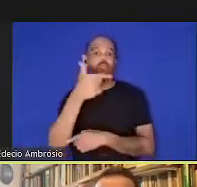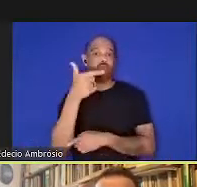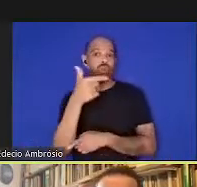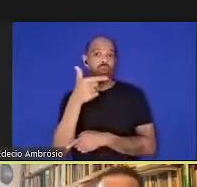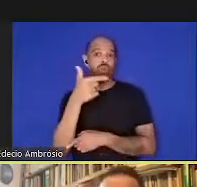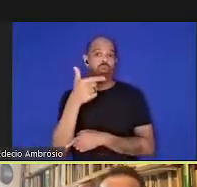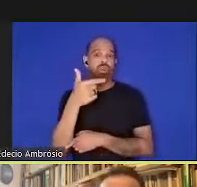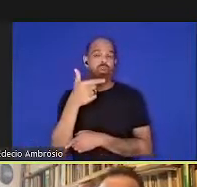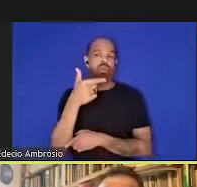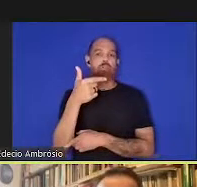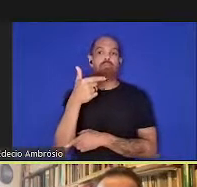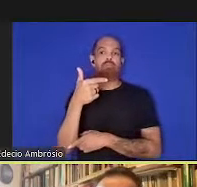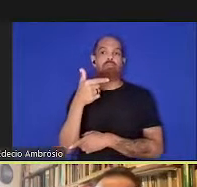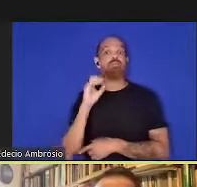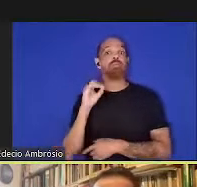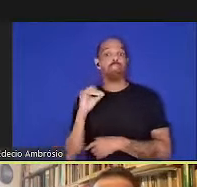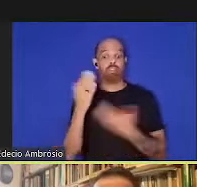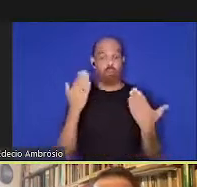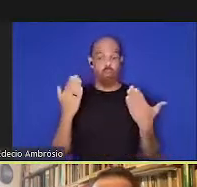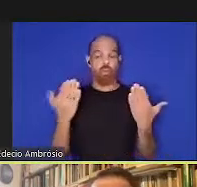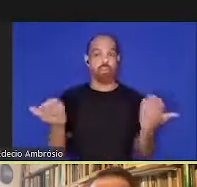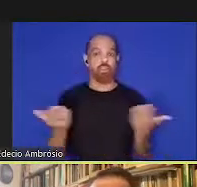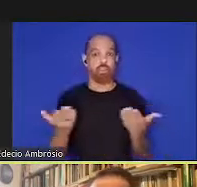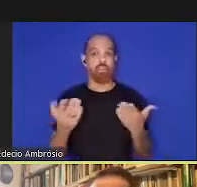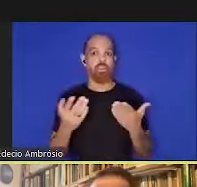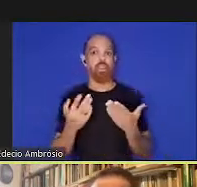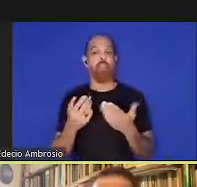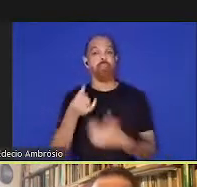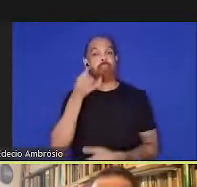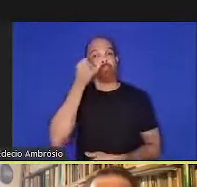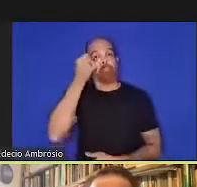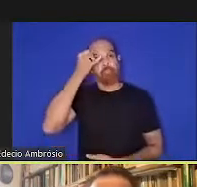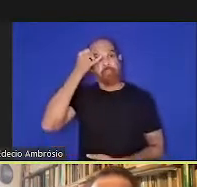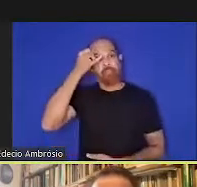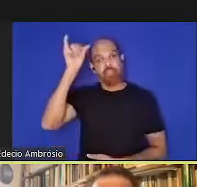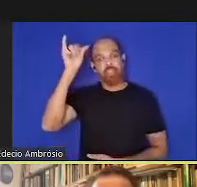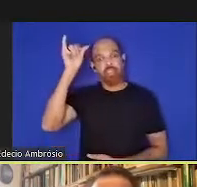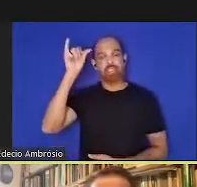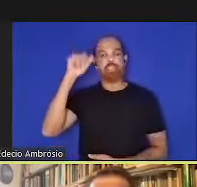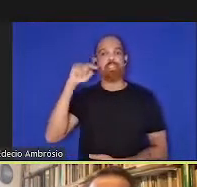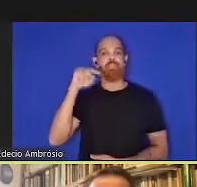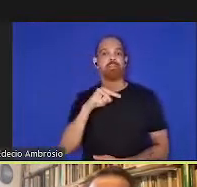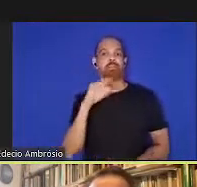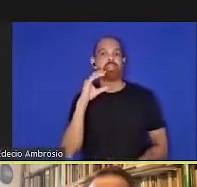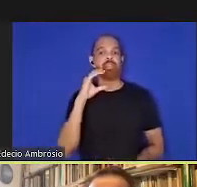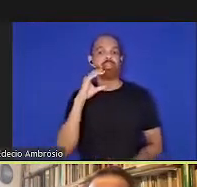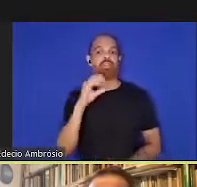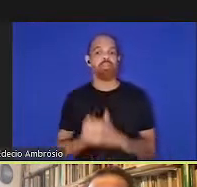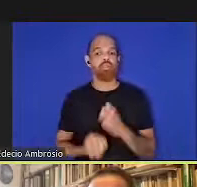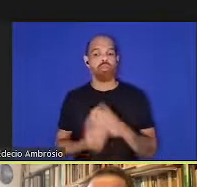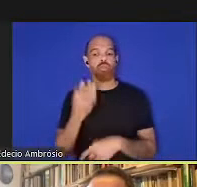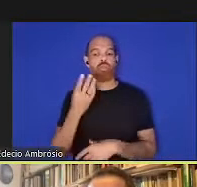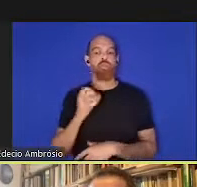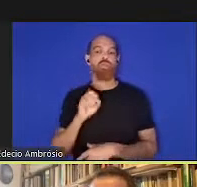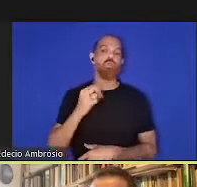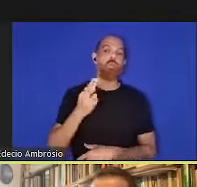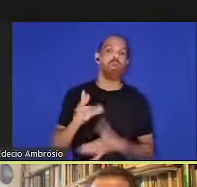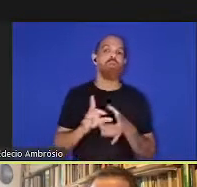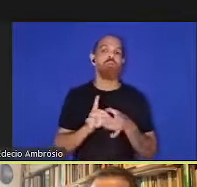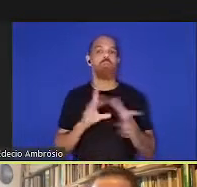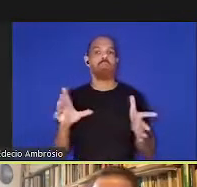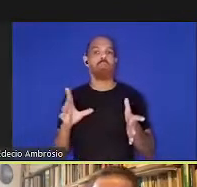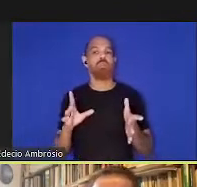e se você olhar em relação à prevenção para surgimento ou liberação de